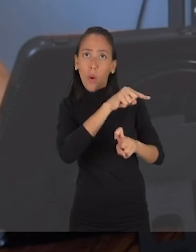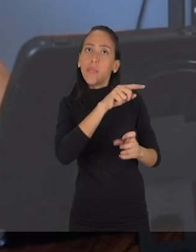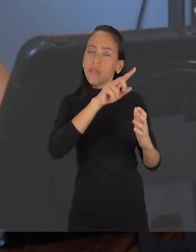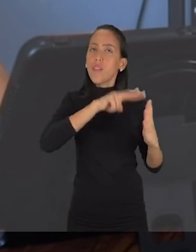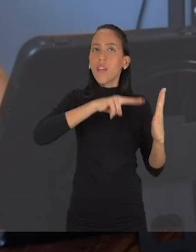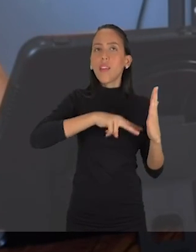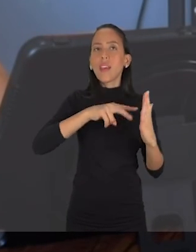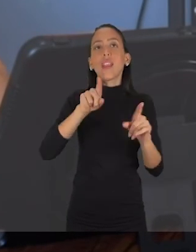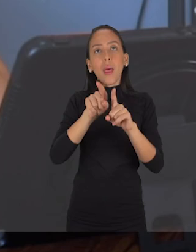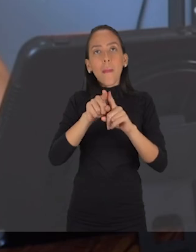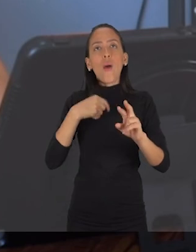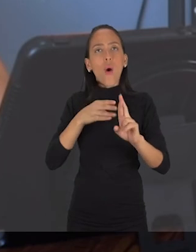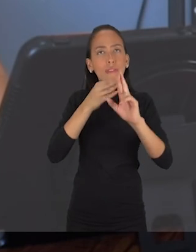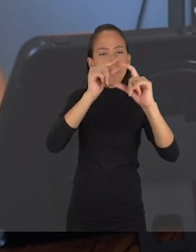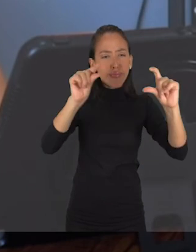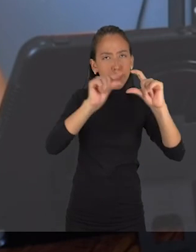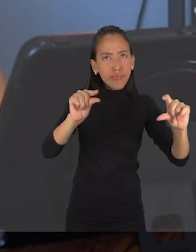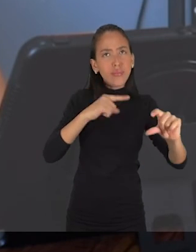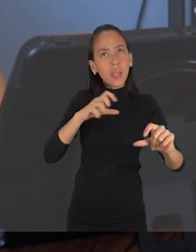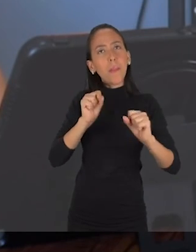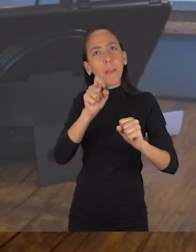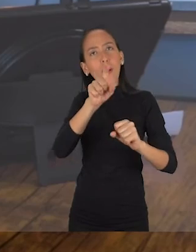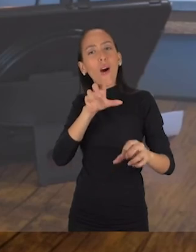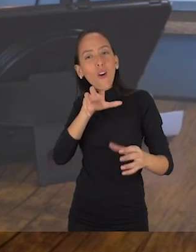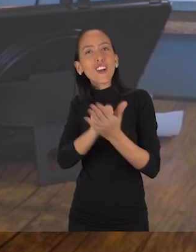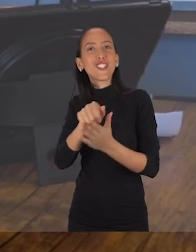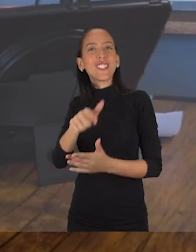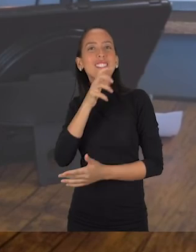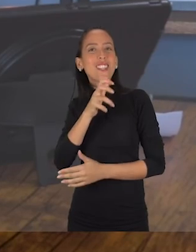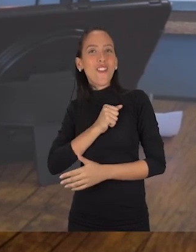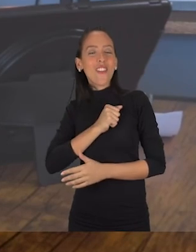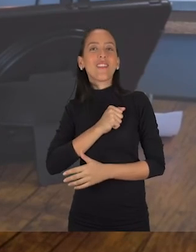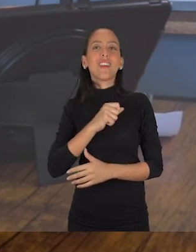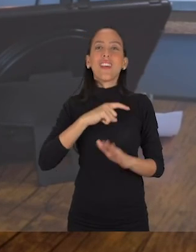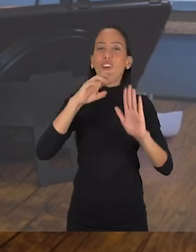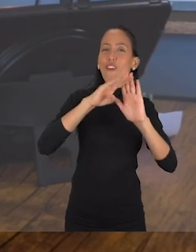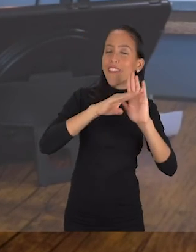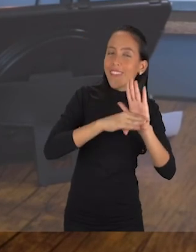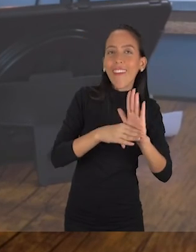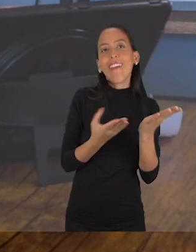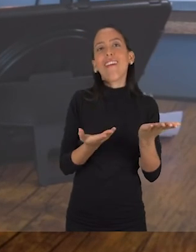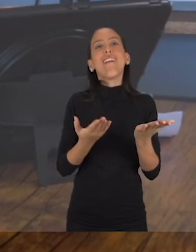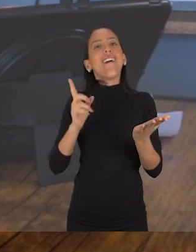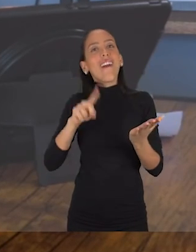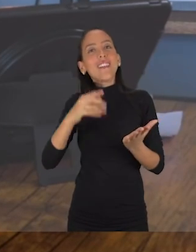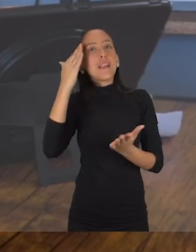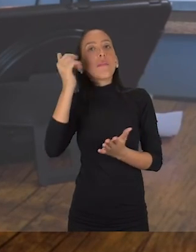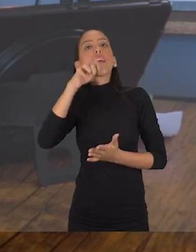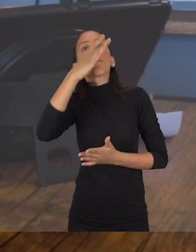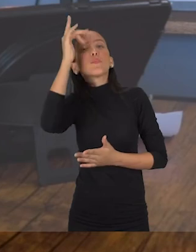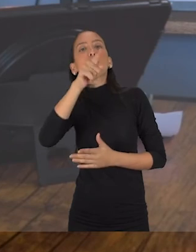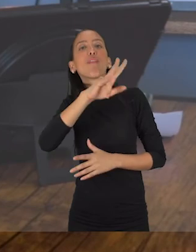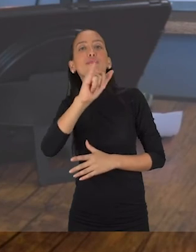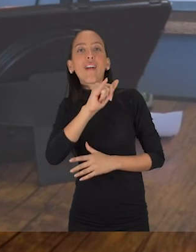arquivo que você pode baixar aqui e guardar pra acessar quando você quiser. Então, é isso. É o roteiro, é saber o seu público, é se preocupar com